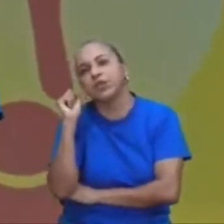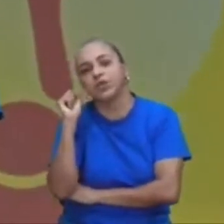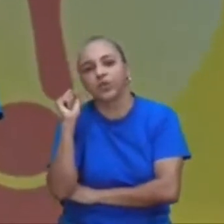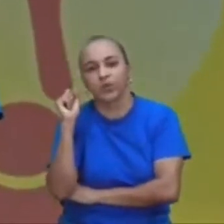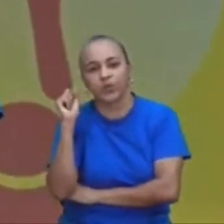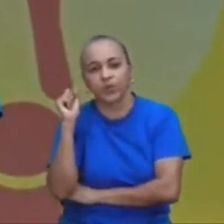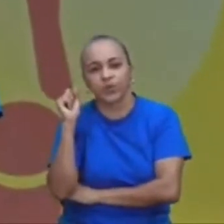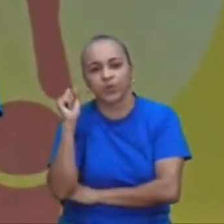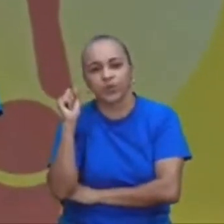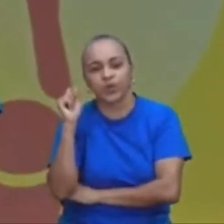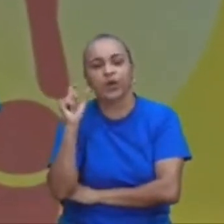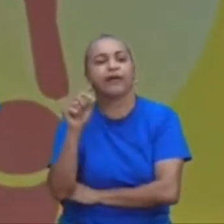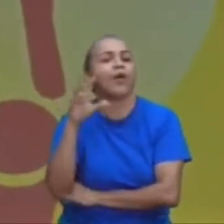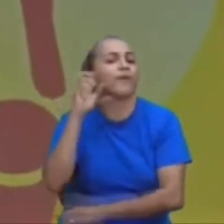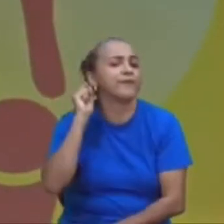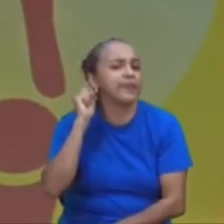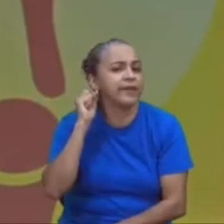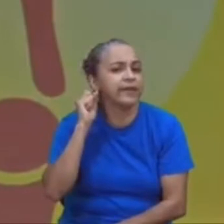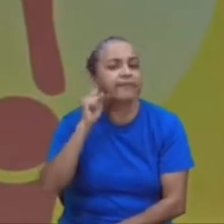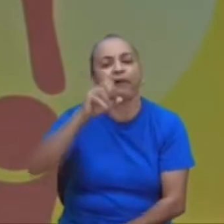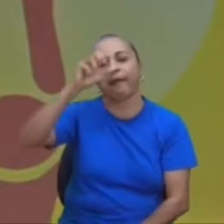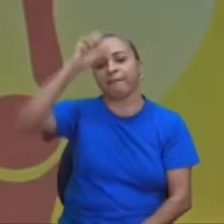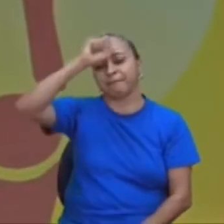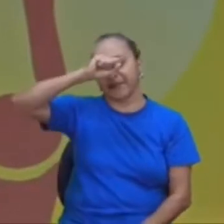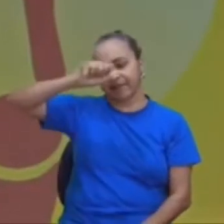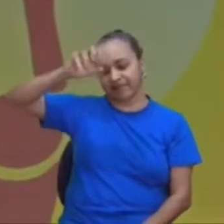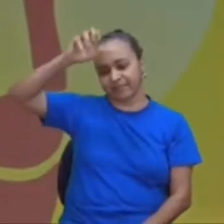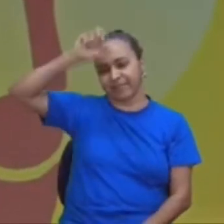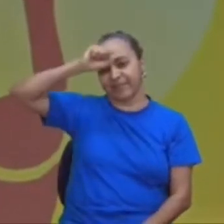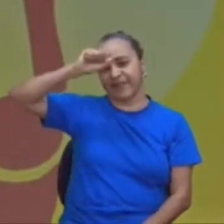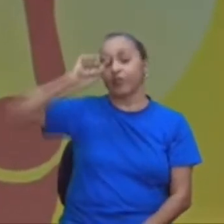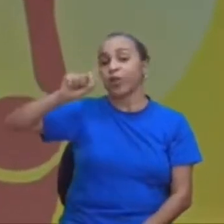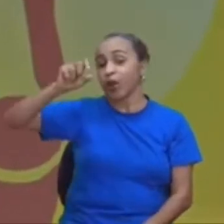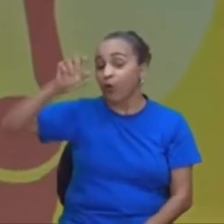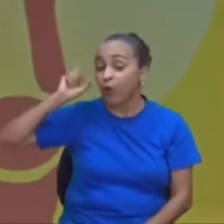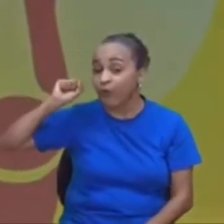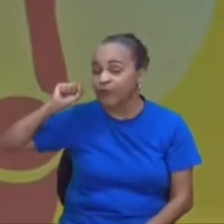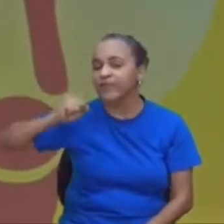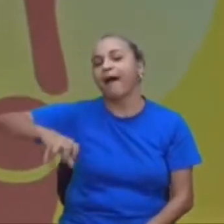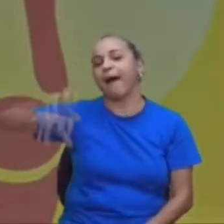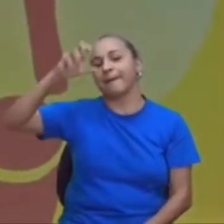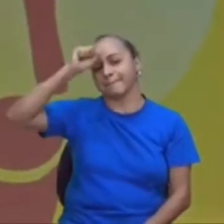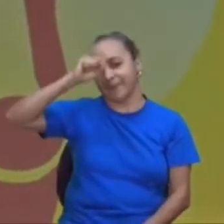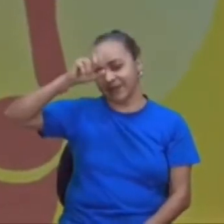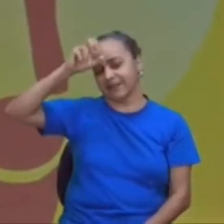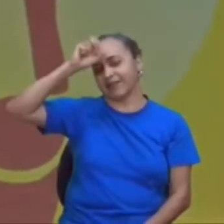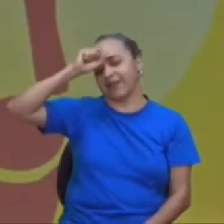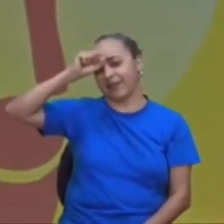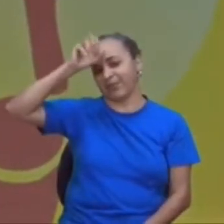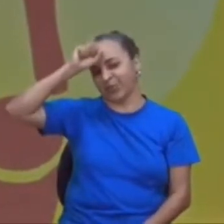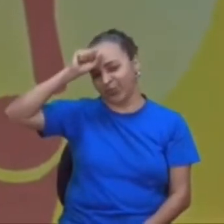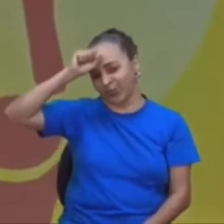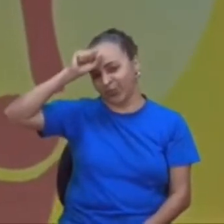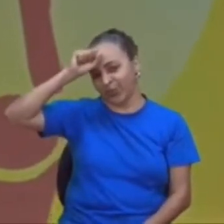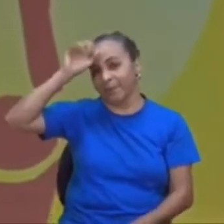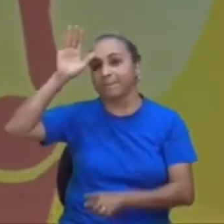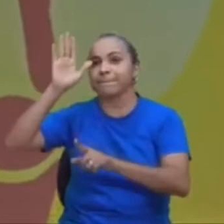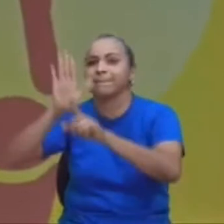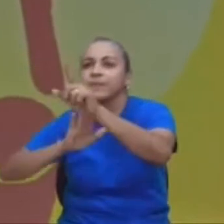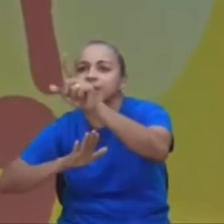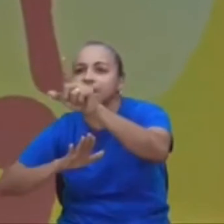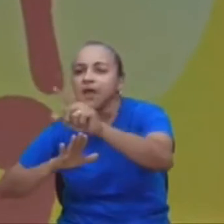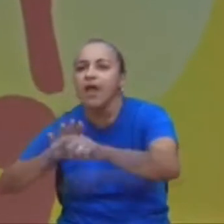quem ouve, está aprendendo, e fazendo-lhes perguntas,